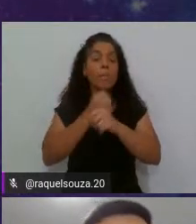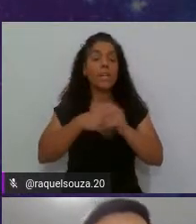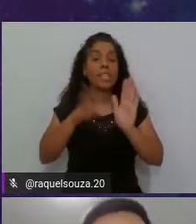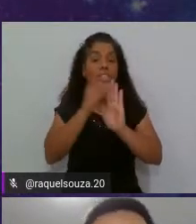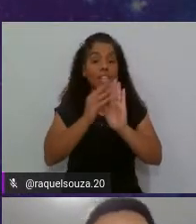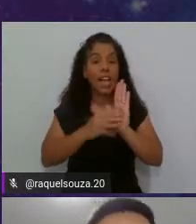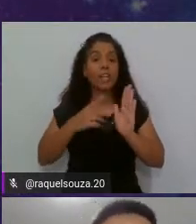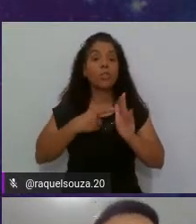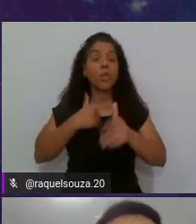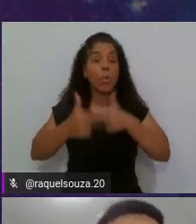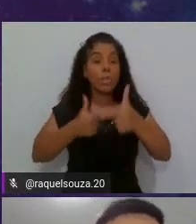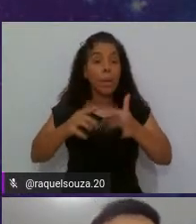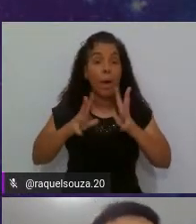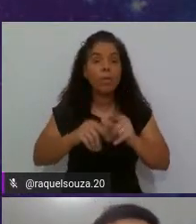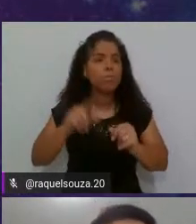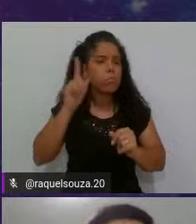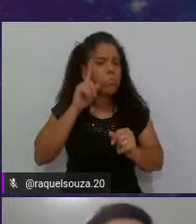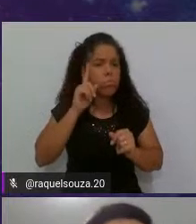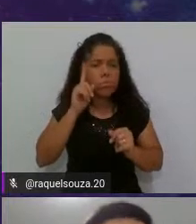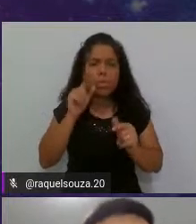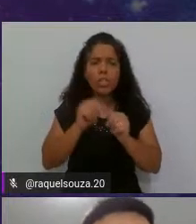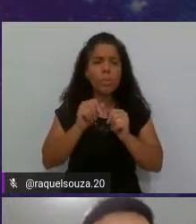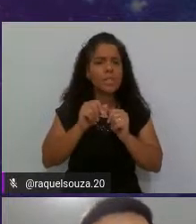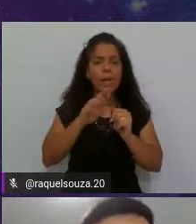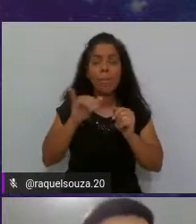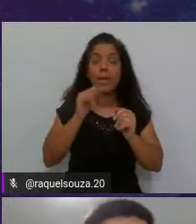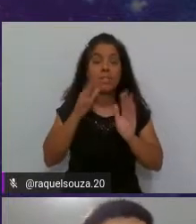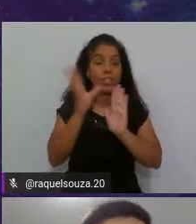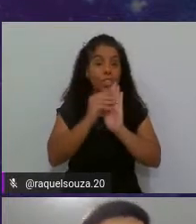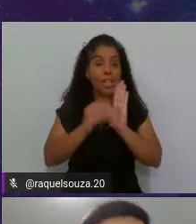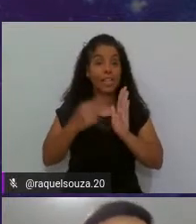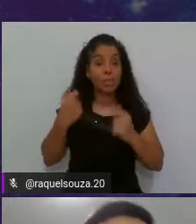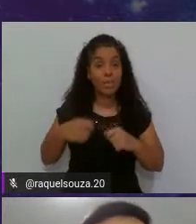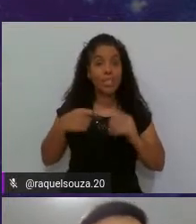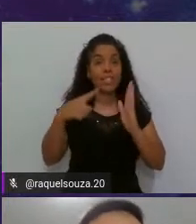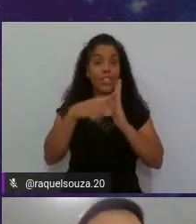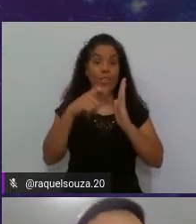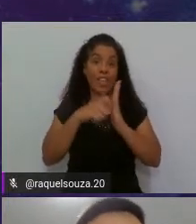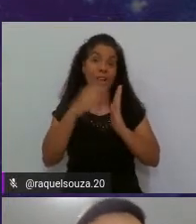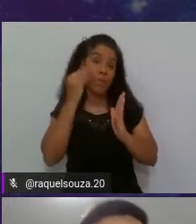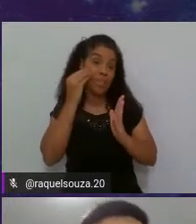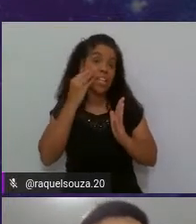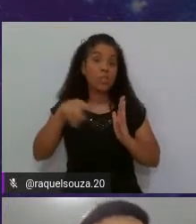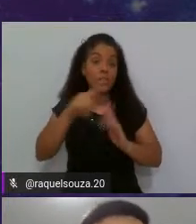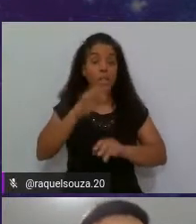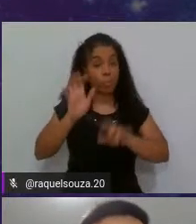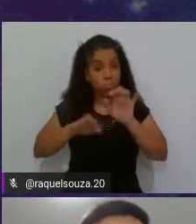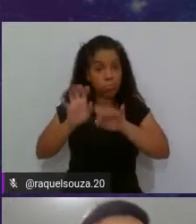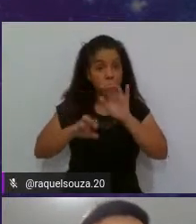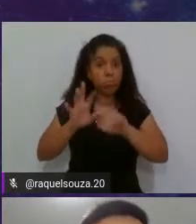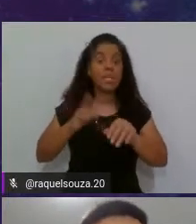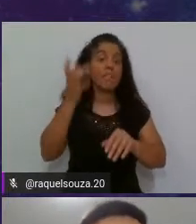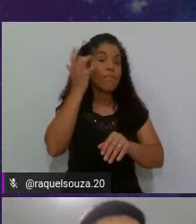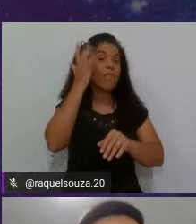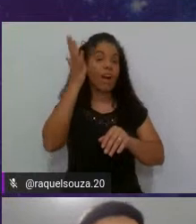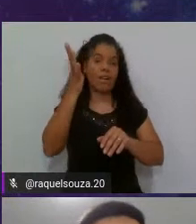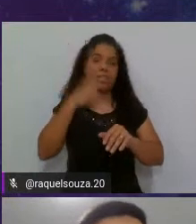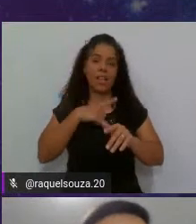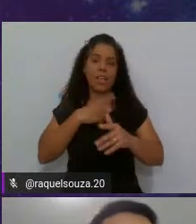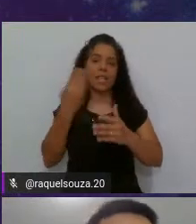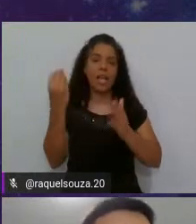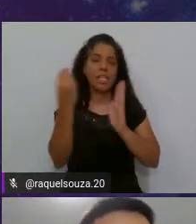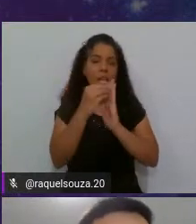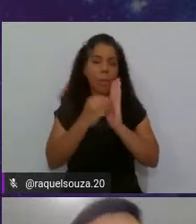Eu tenho um trabalho todo dia para montar a massa de dados que eu preciso para executar meu teste. E você sabendo codar, você facilita essa montagem.